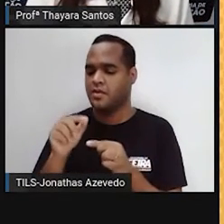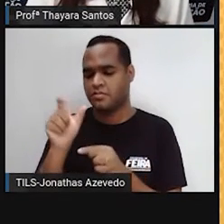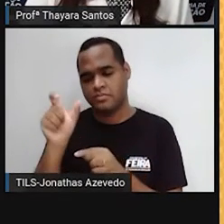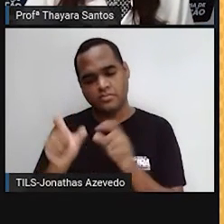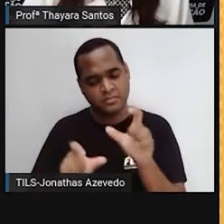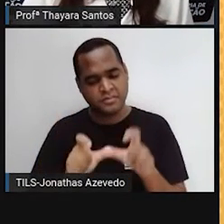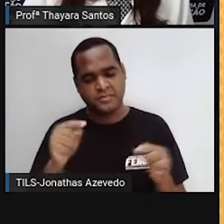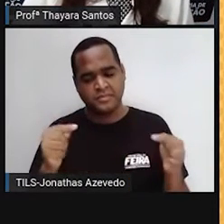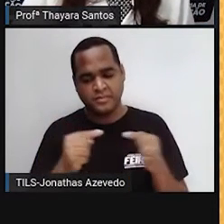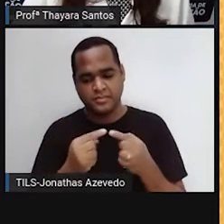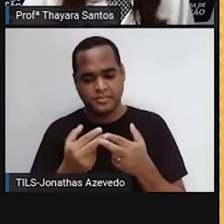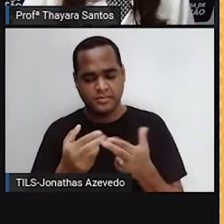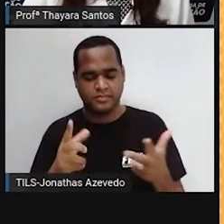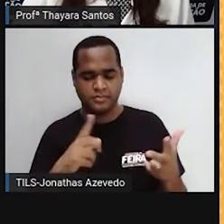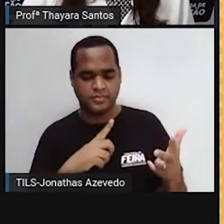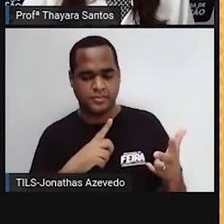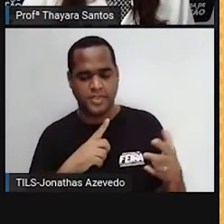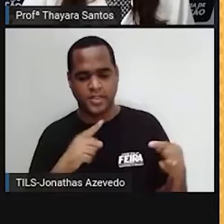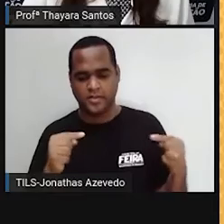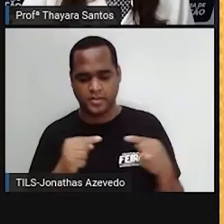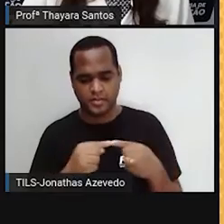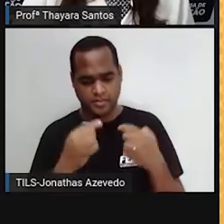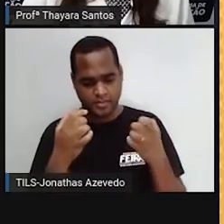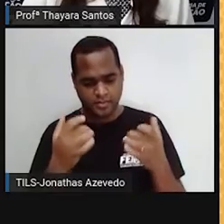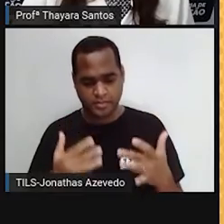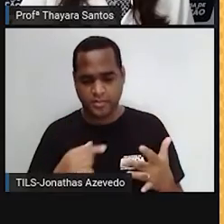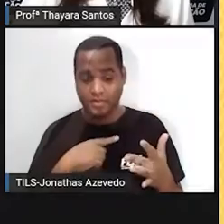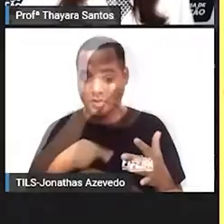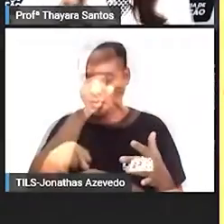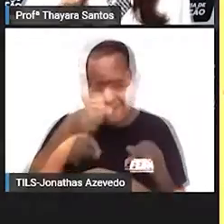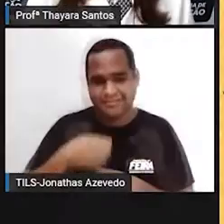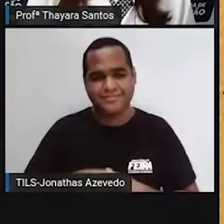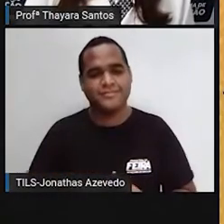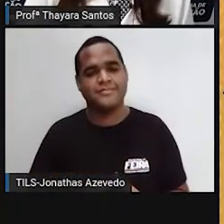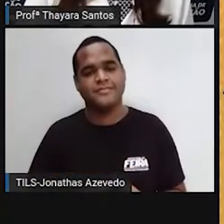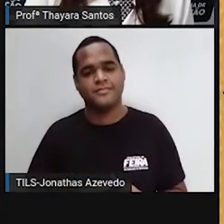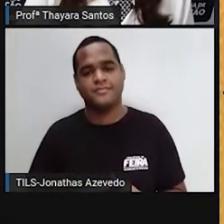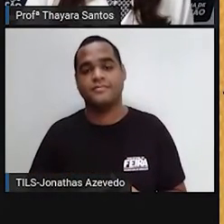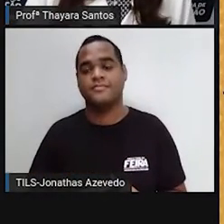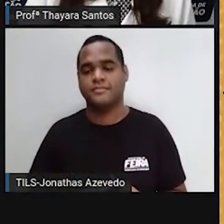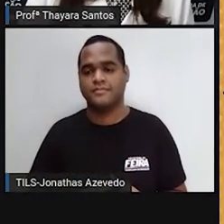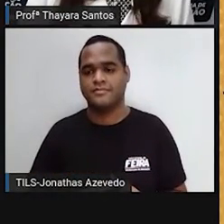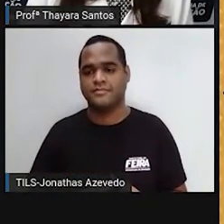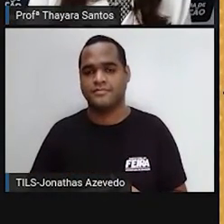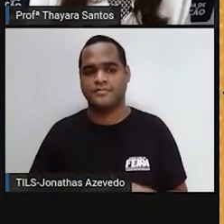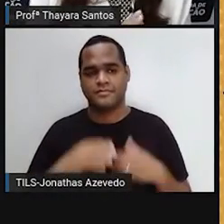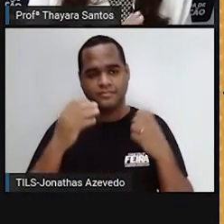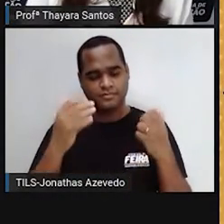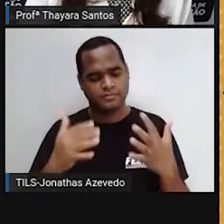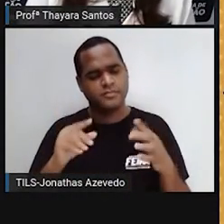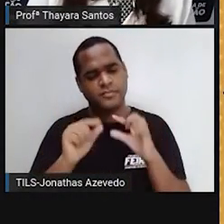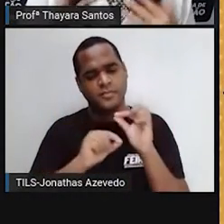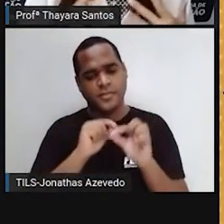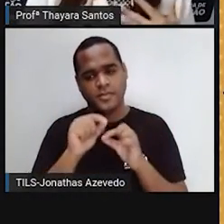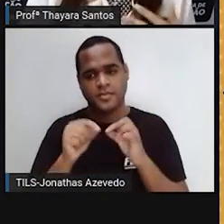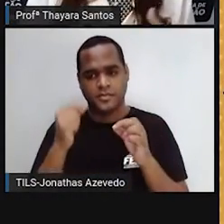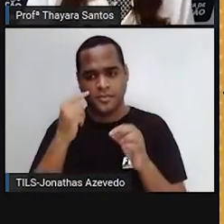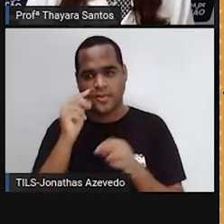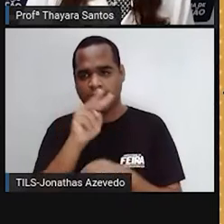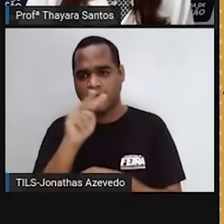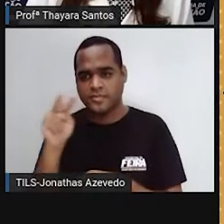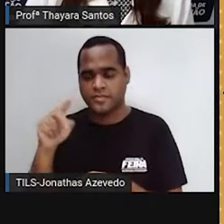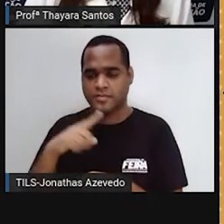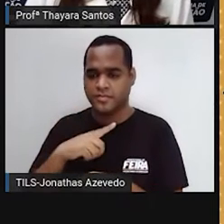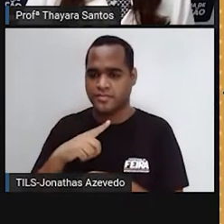específicas. Agora, a gente vai continuar os nossos estudos por aqui. Então, como a gente já viu, que eu já falei no